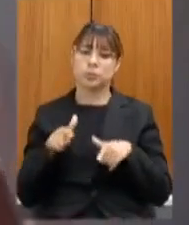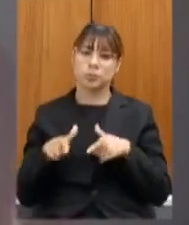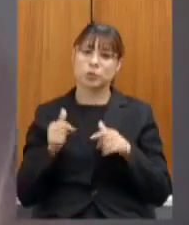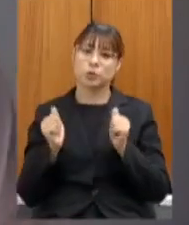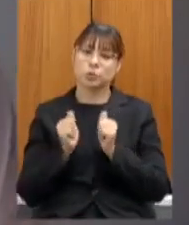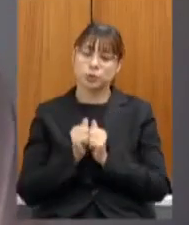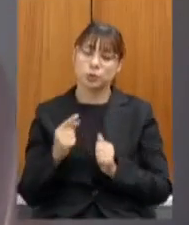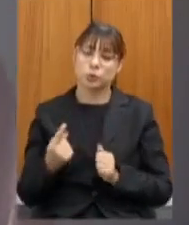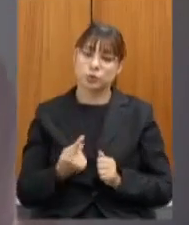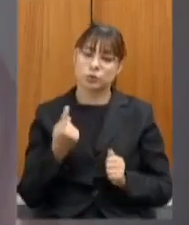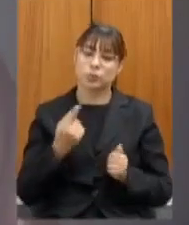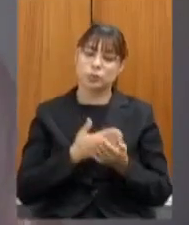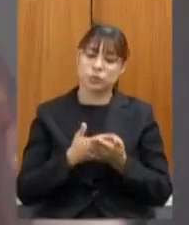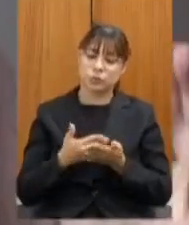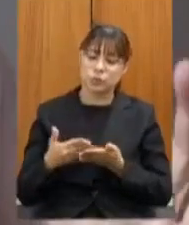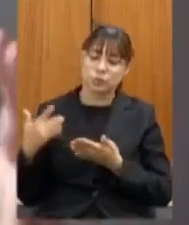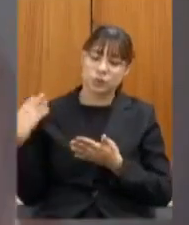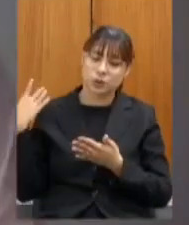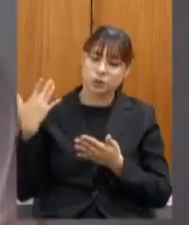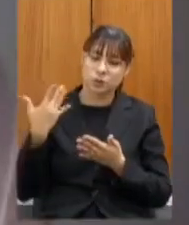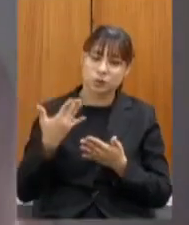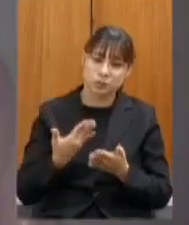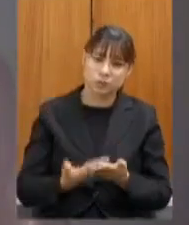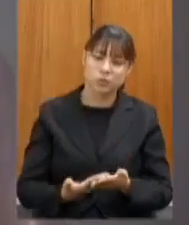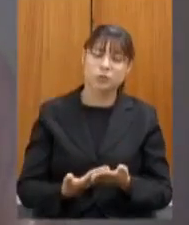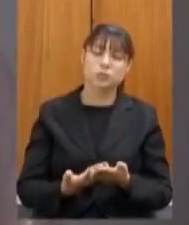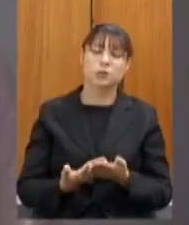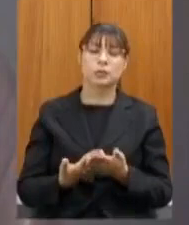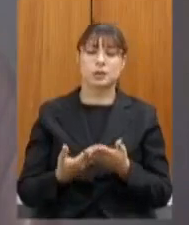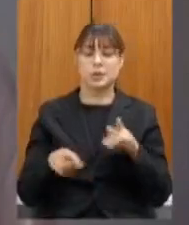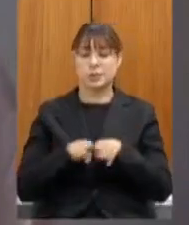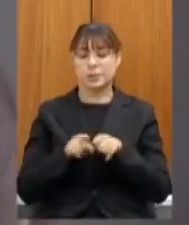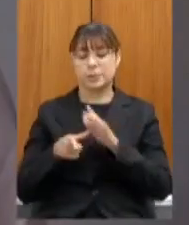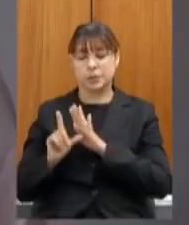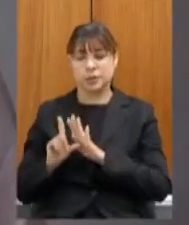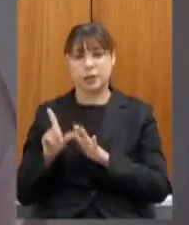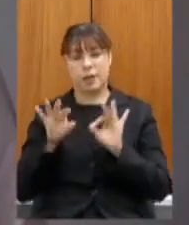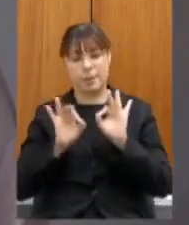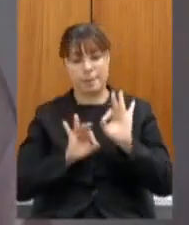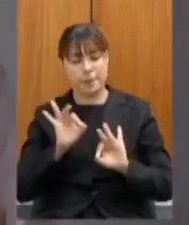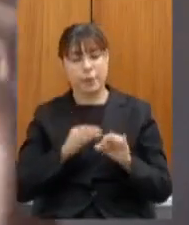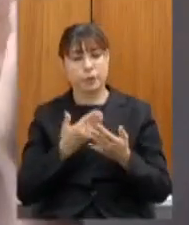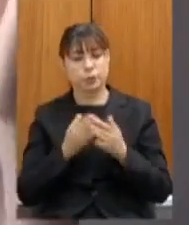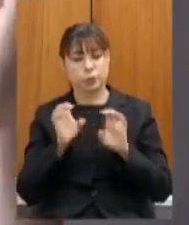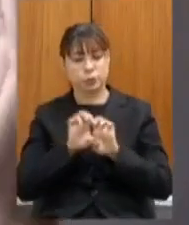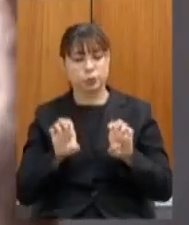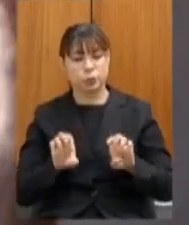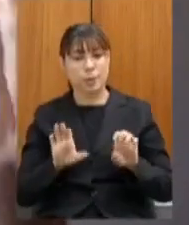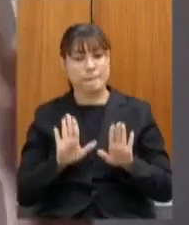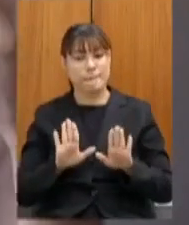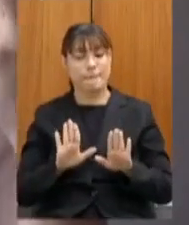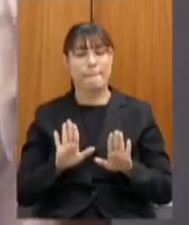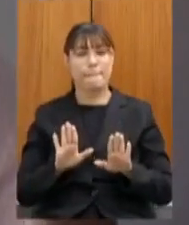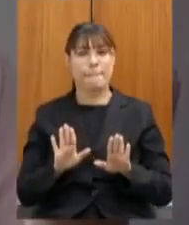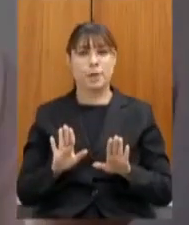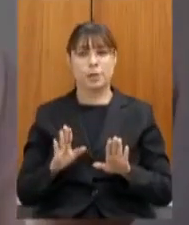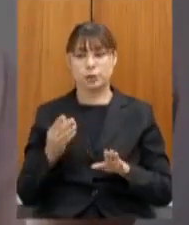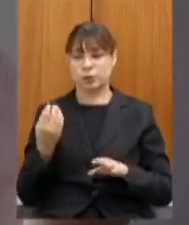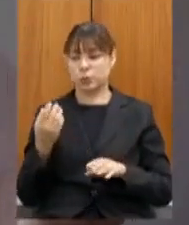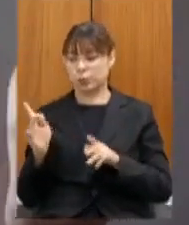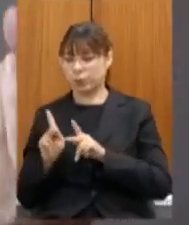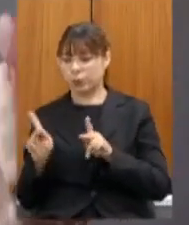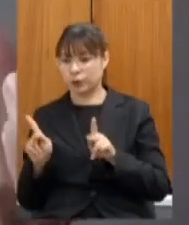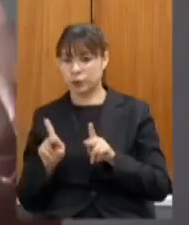fizeram parte desse trabalho ao longo das edições anteriores do plano de estudo estruturado mas essa dupla tanto de